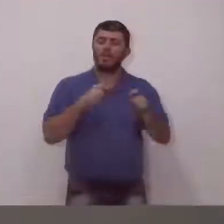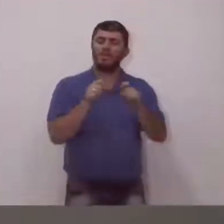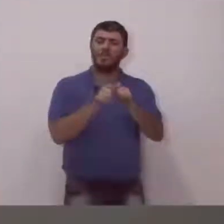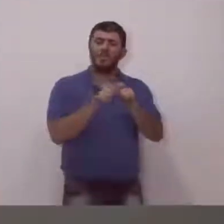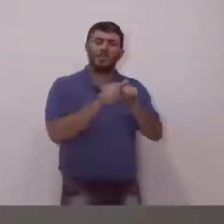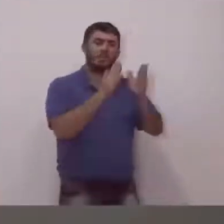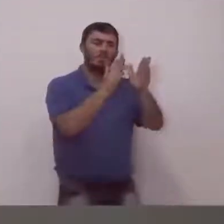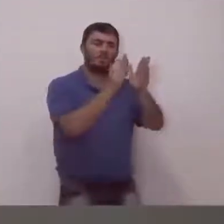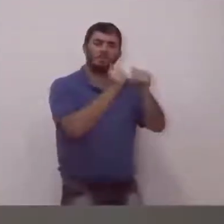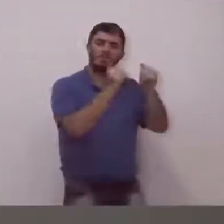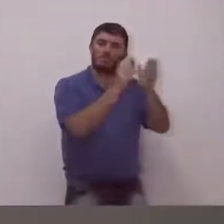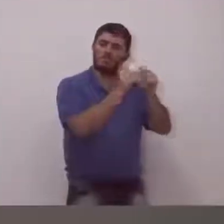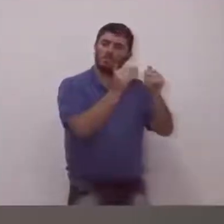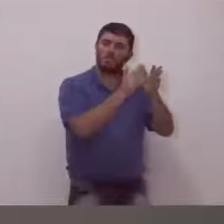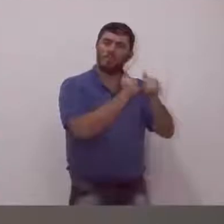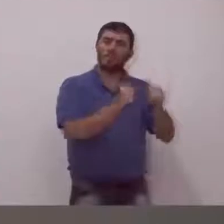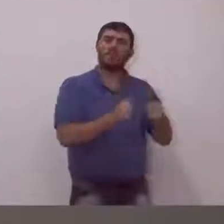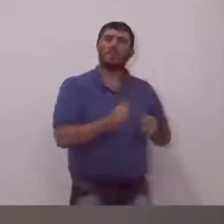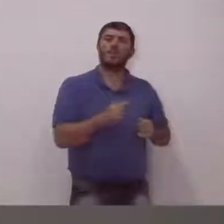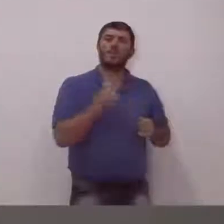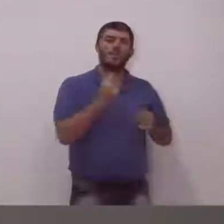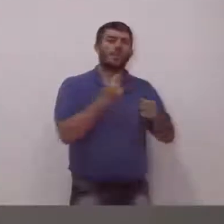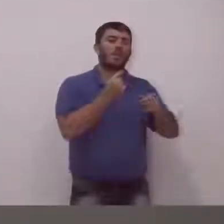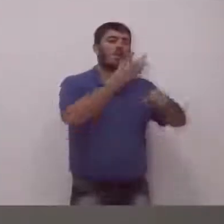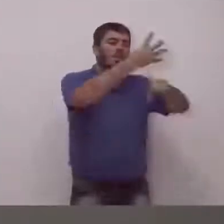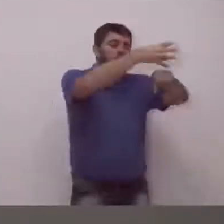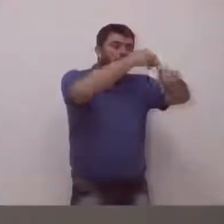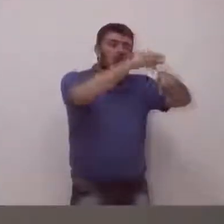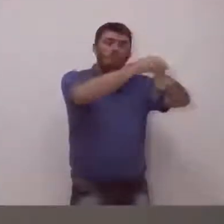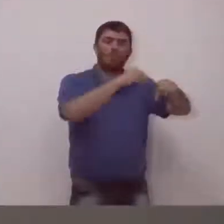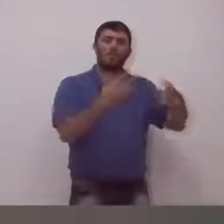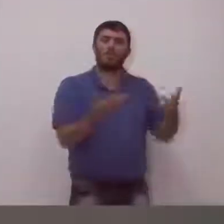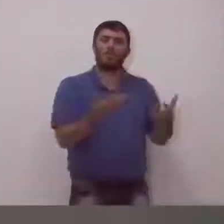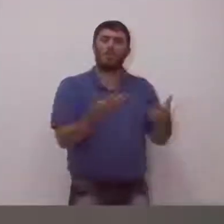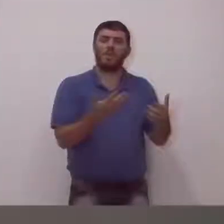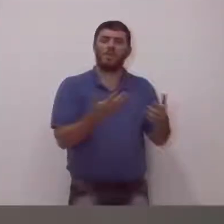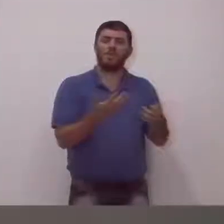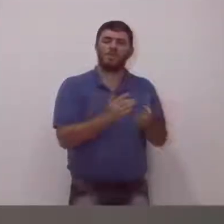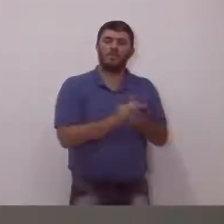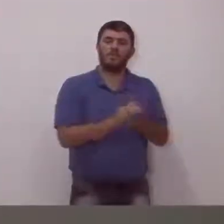de informação. fica aqui na casa. E nós temos as informações necessárias.